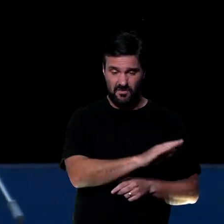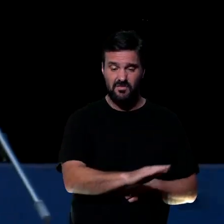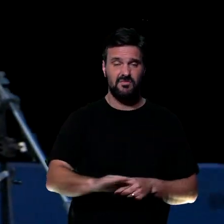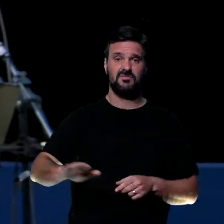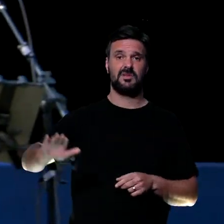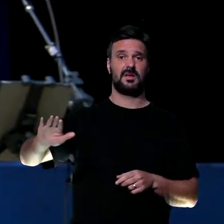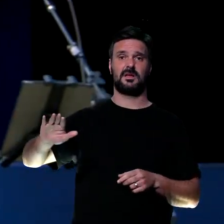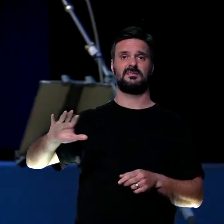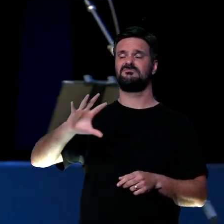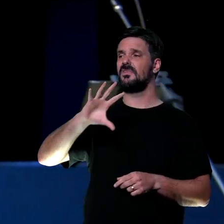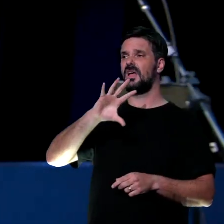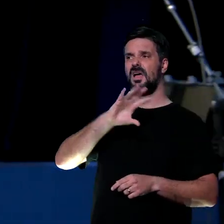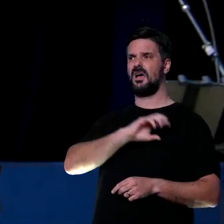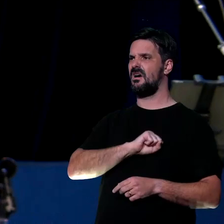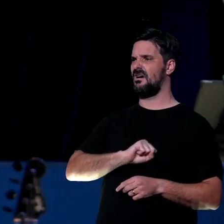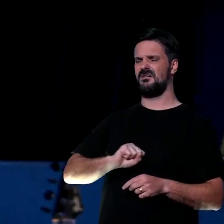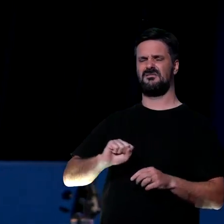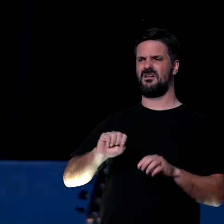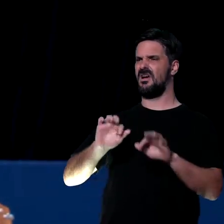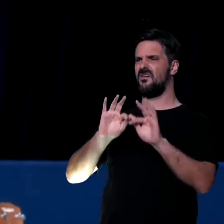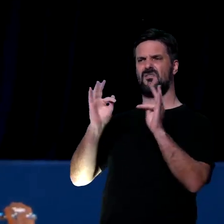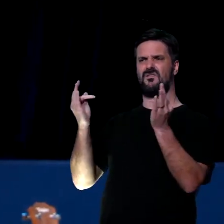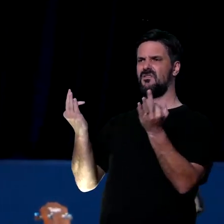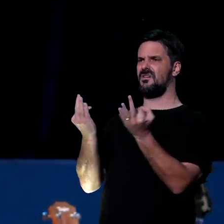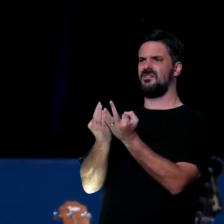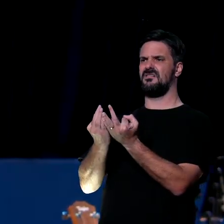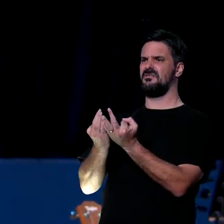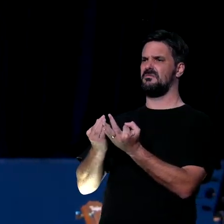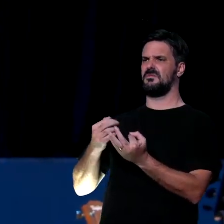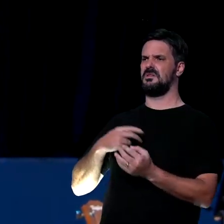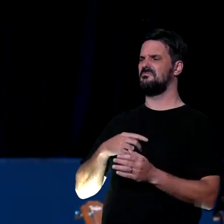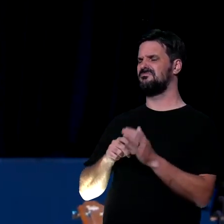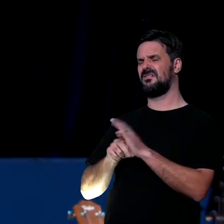a família dele amava ele. Aí eu falei, cara, mas por quê?